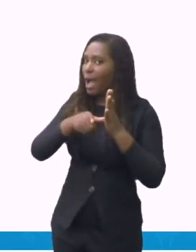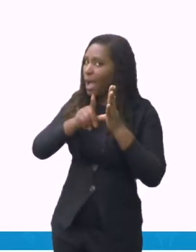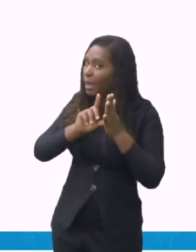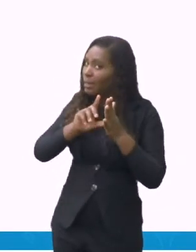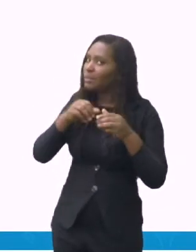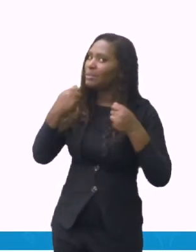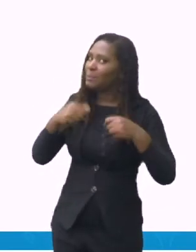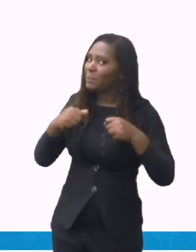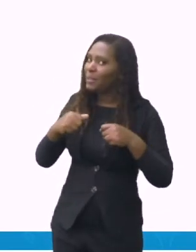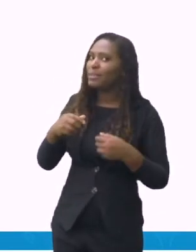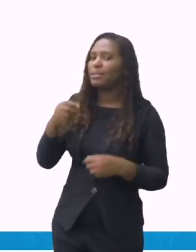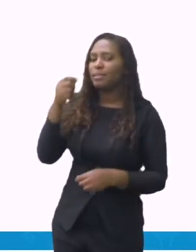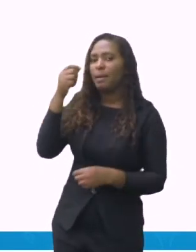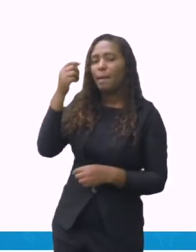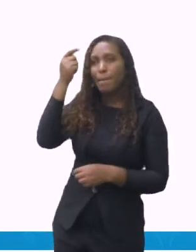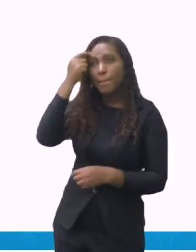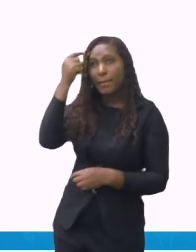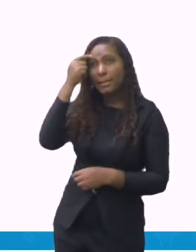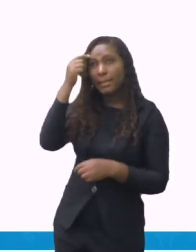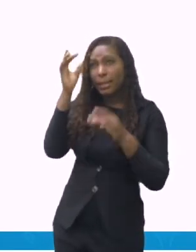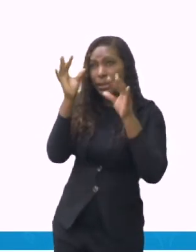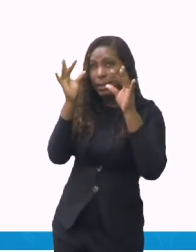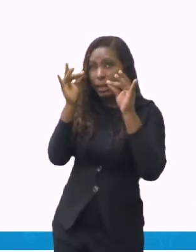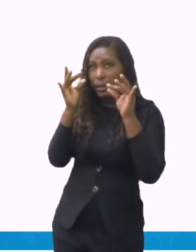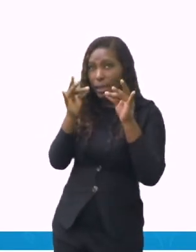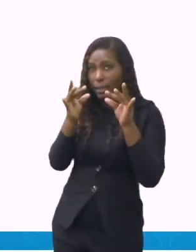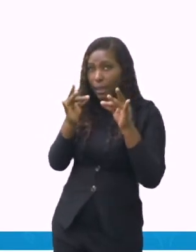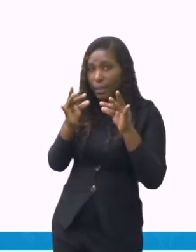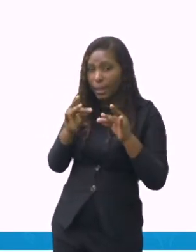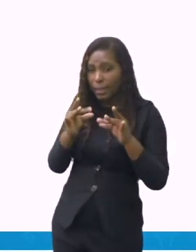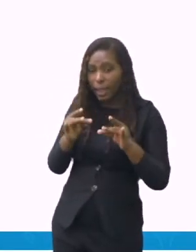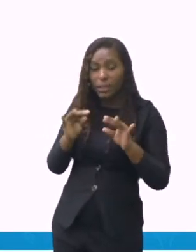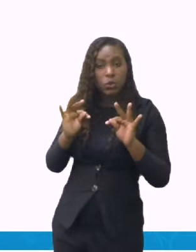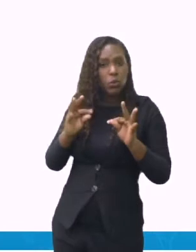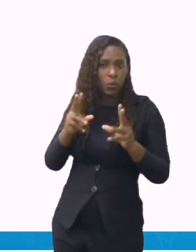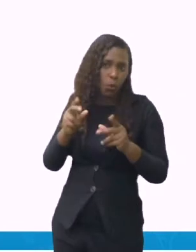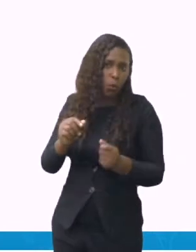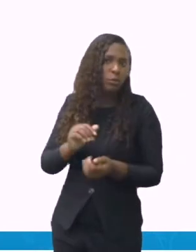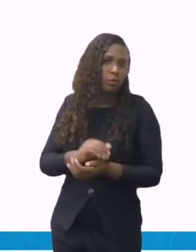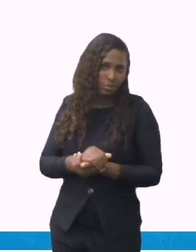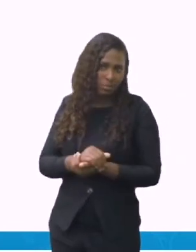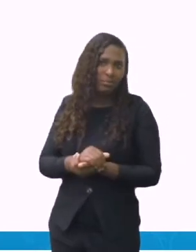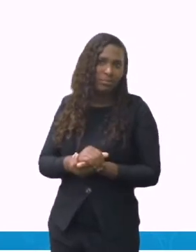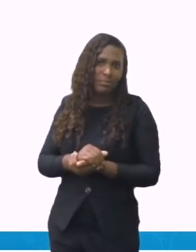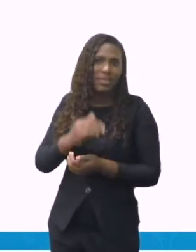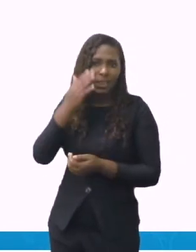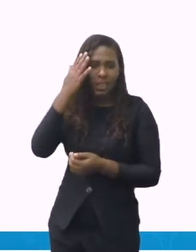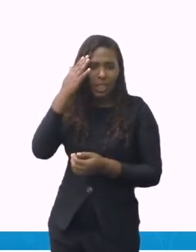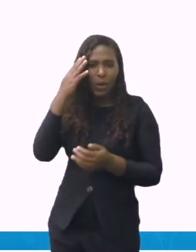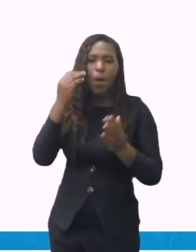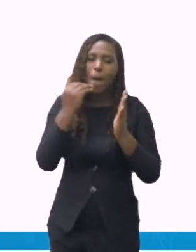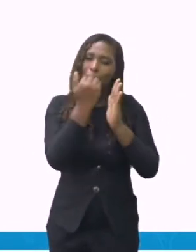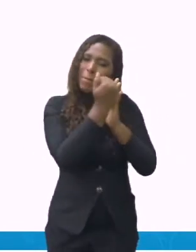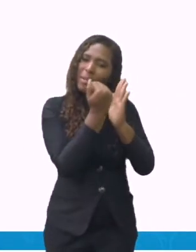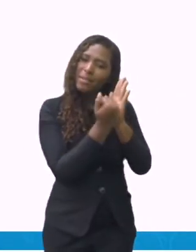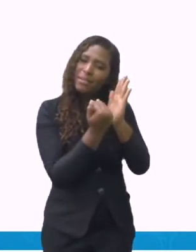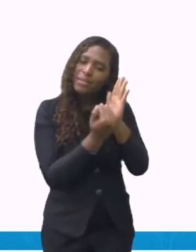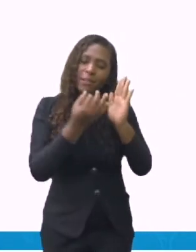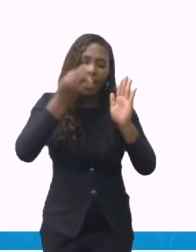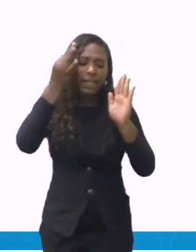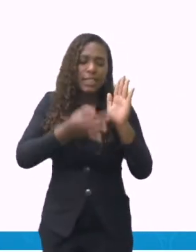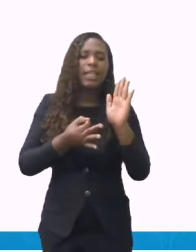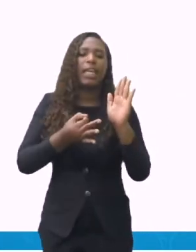pense em todas as possibilidades que você precisa ter ali para a sua receita ficar correta.